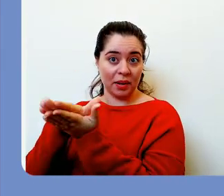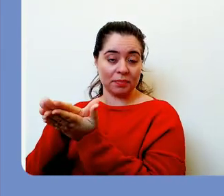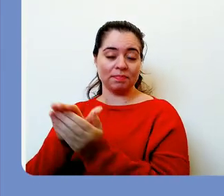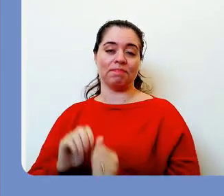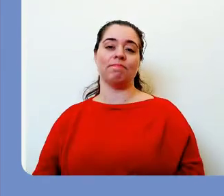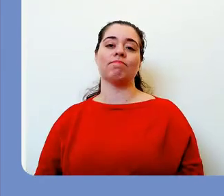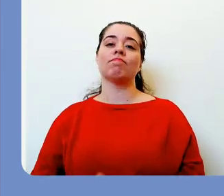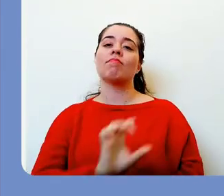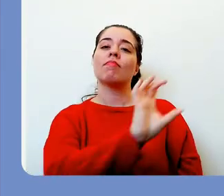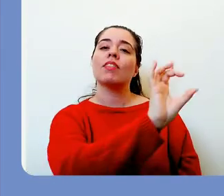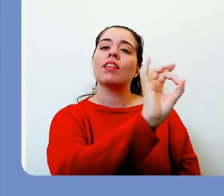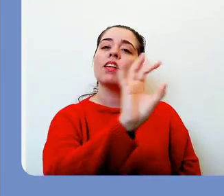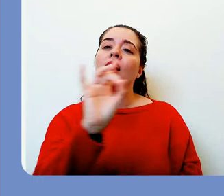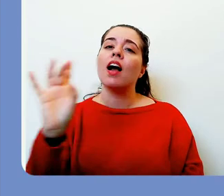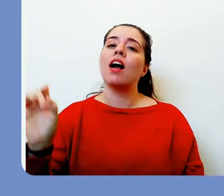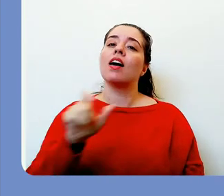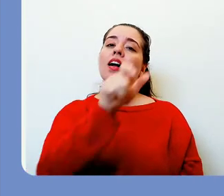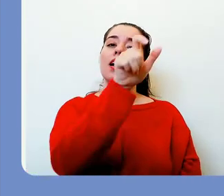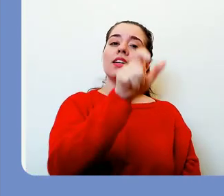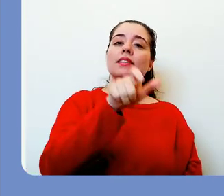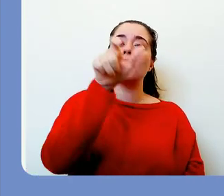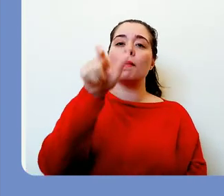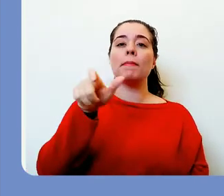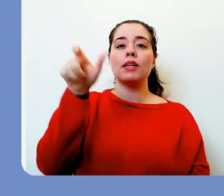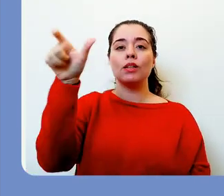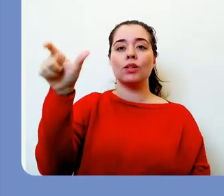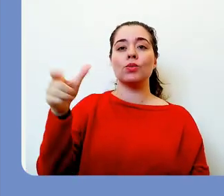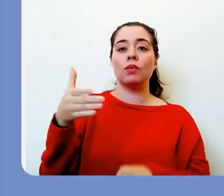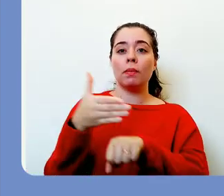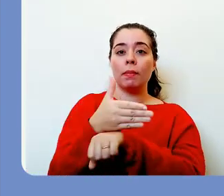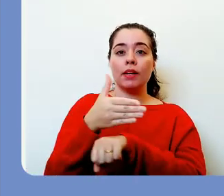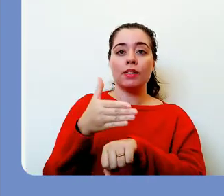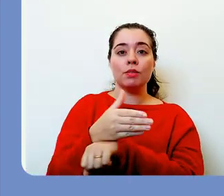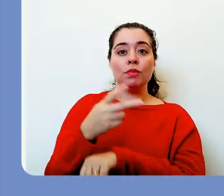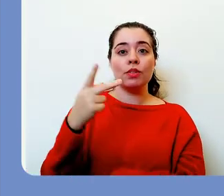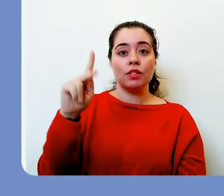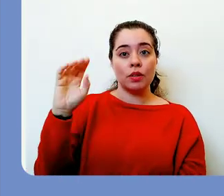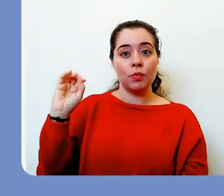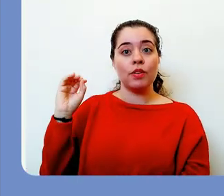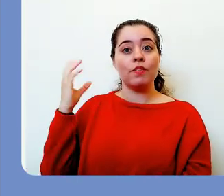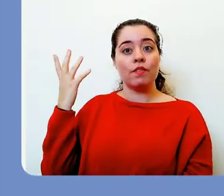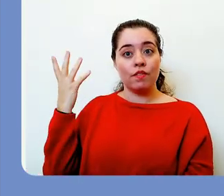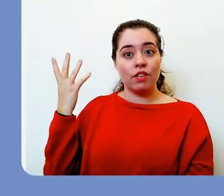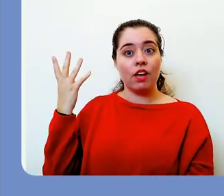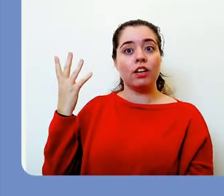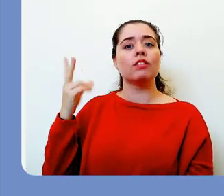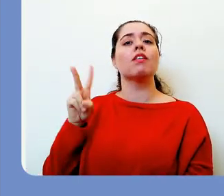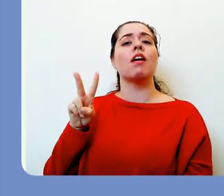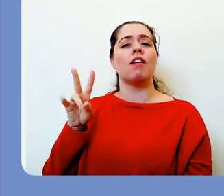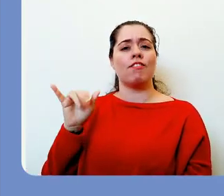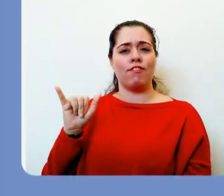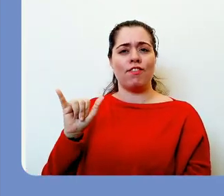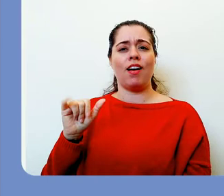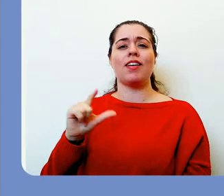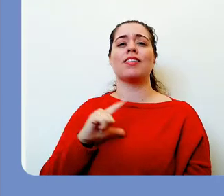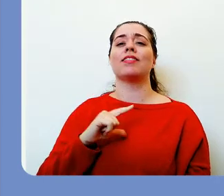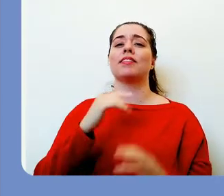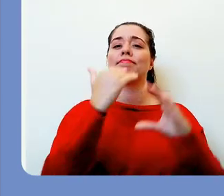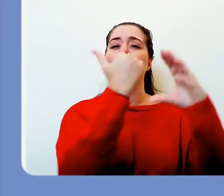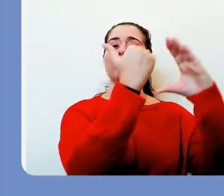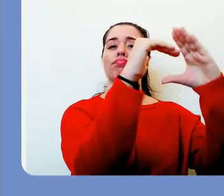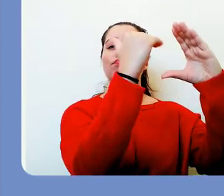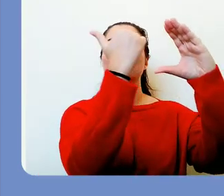inscrição ou a sincronização por meio da importação de um arquivo TXT ou CSV.